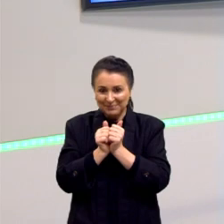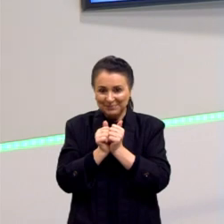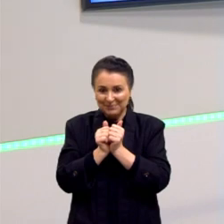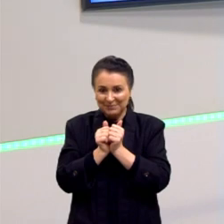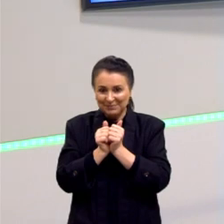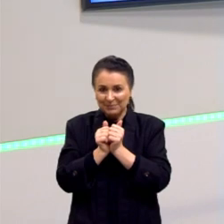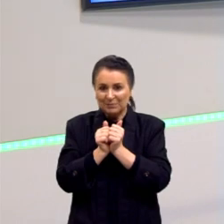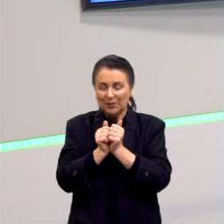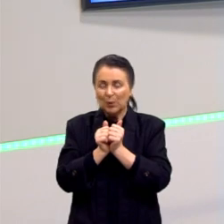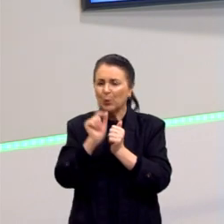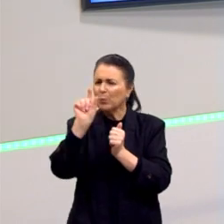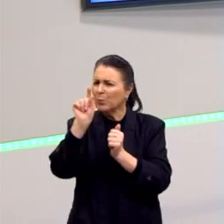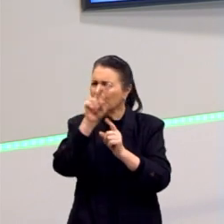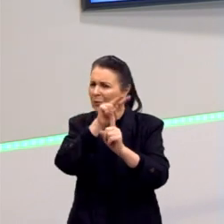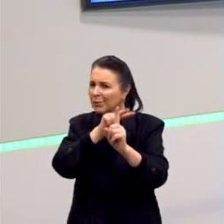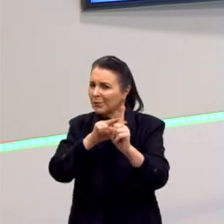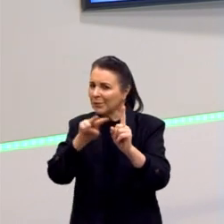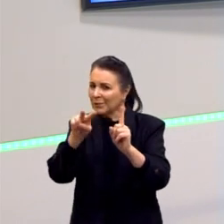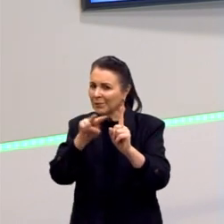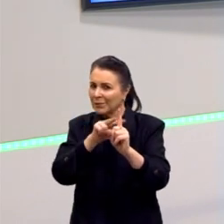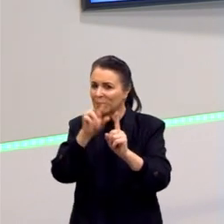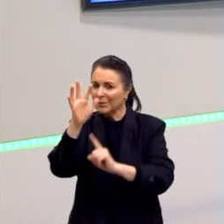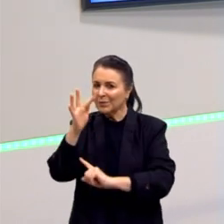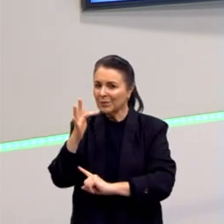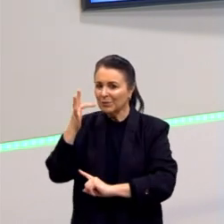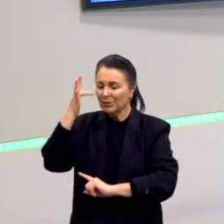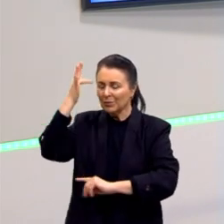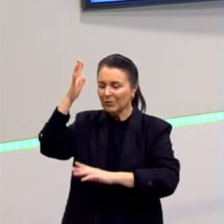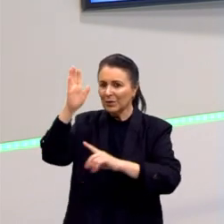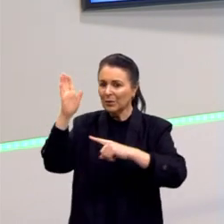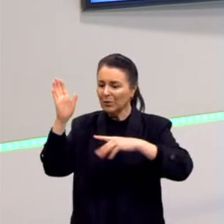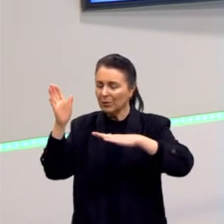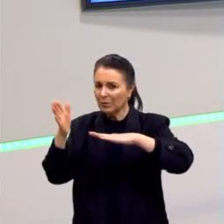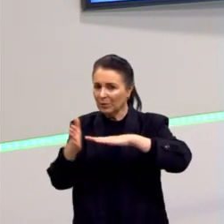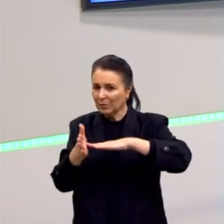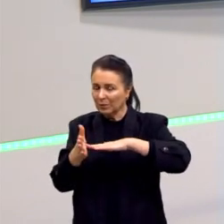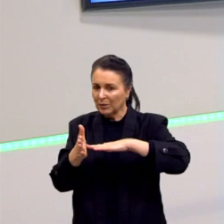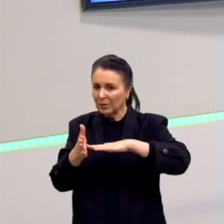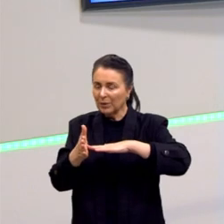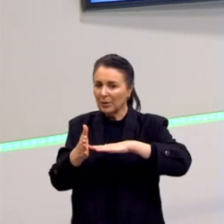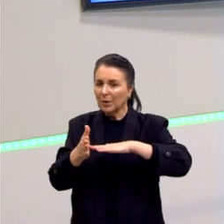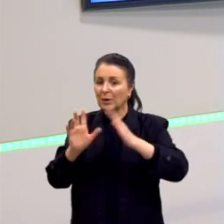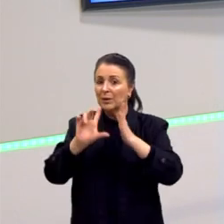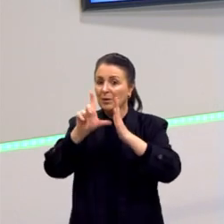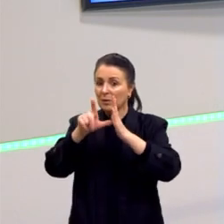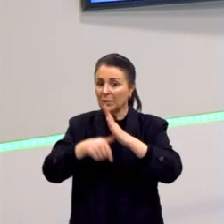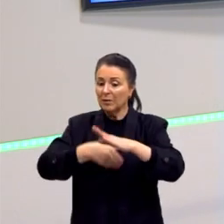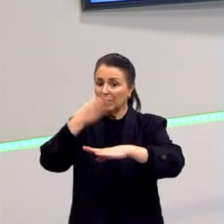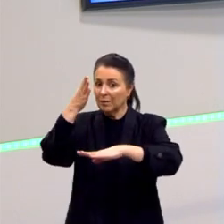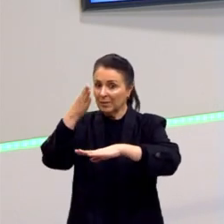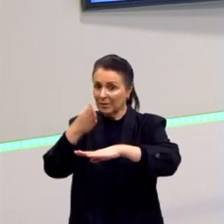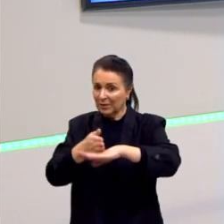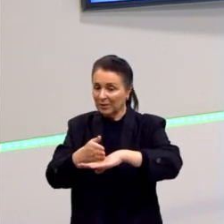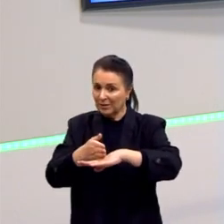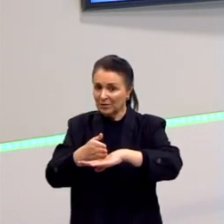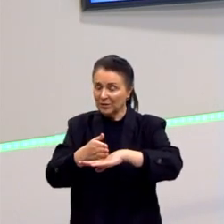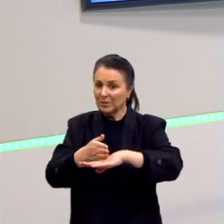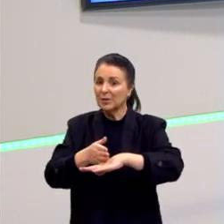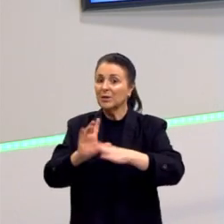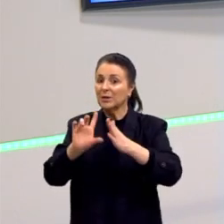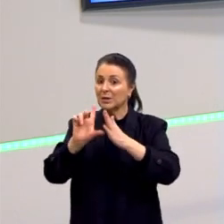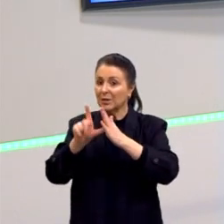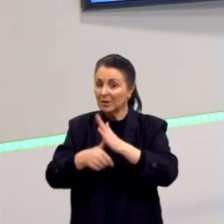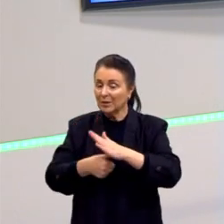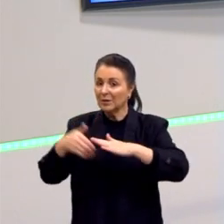pequena perspectiva da filosofia contemporânea, pouco da filosofia pós-moderna, pós-contemporânea também,